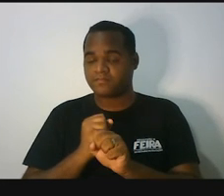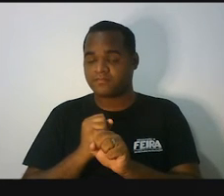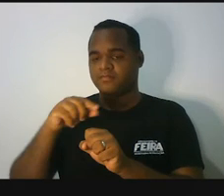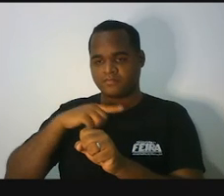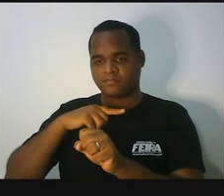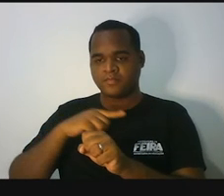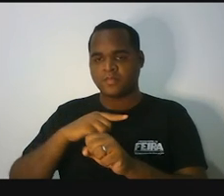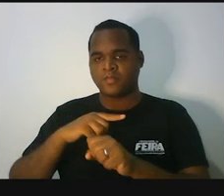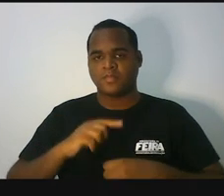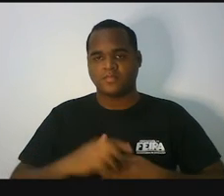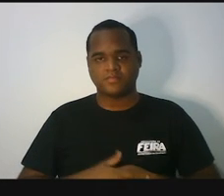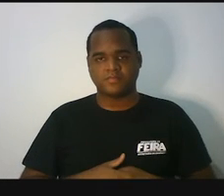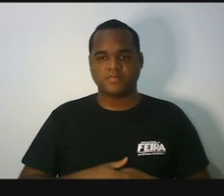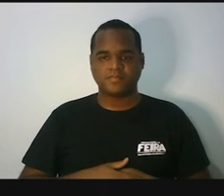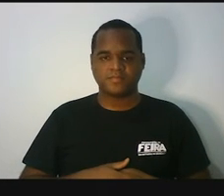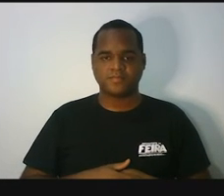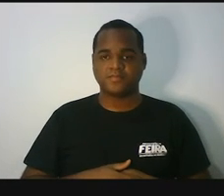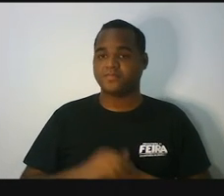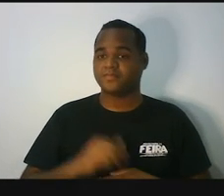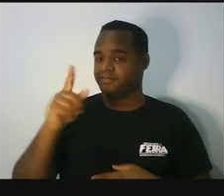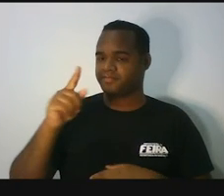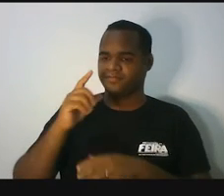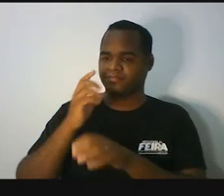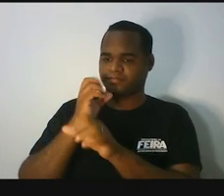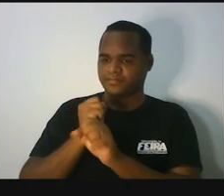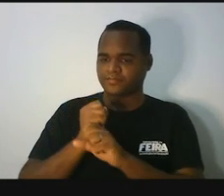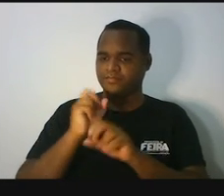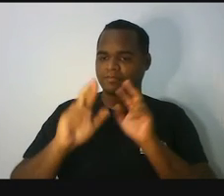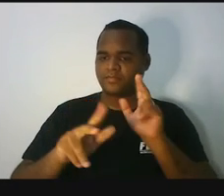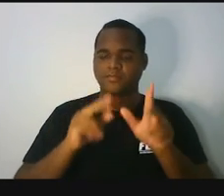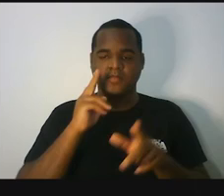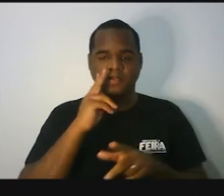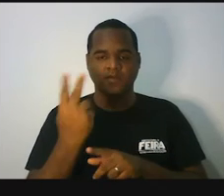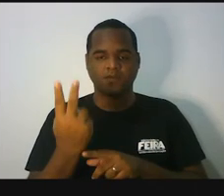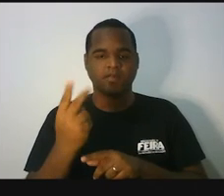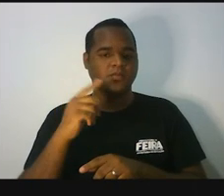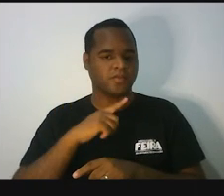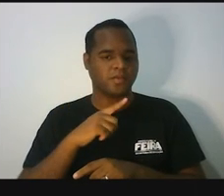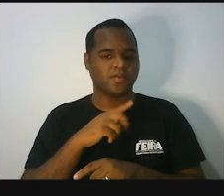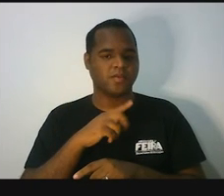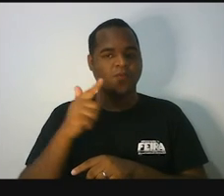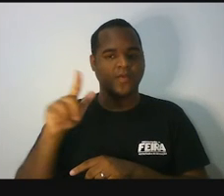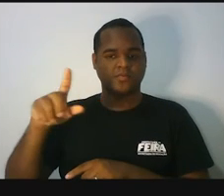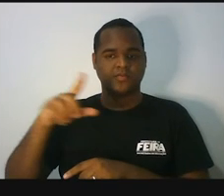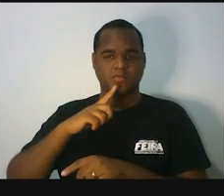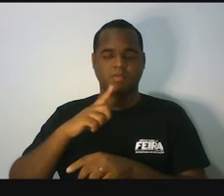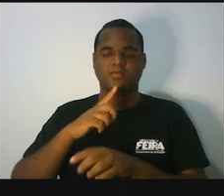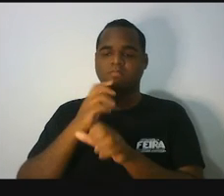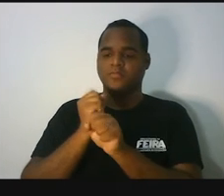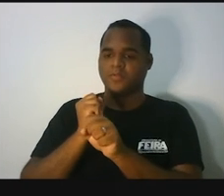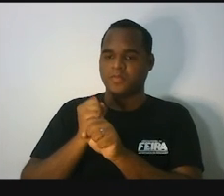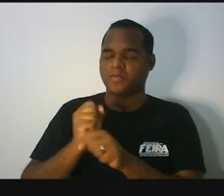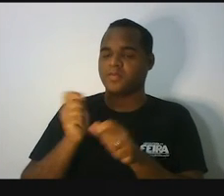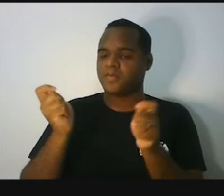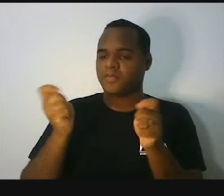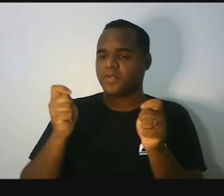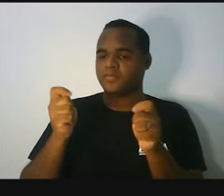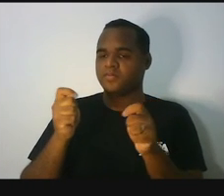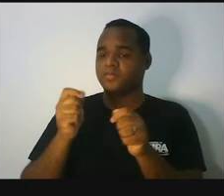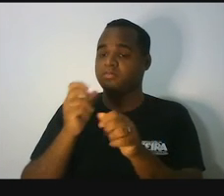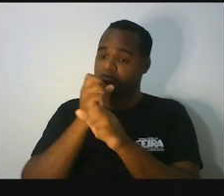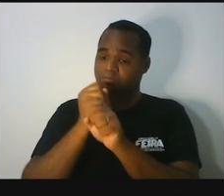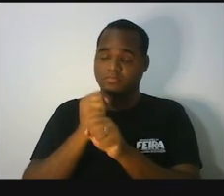quando a gente pensa de maneira inversa do outro lado a gente vai subtrair alguma coisa.